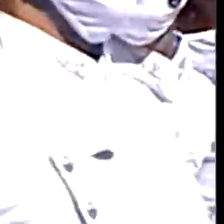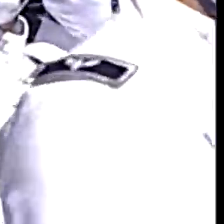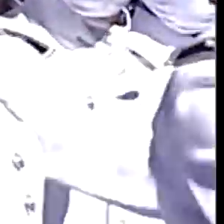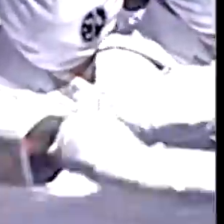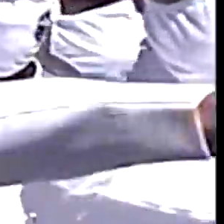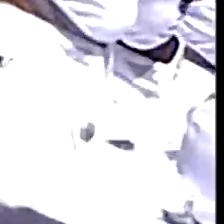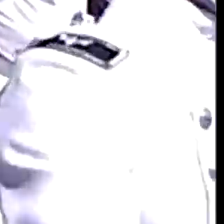Jair Bolsonaro